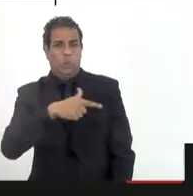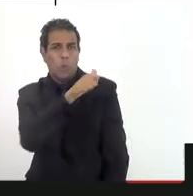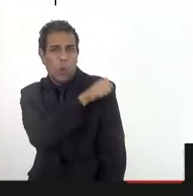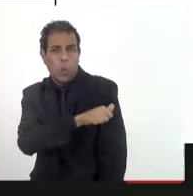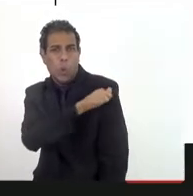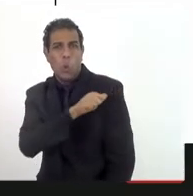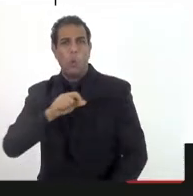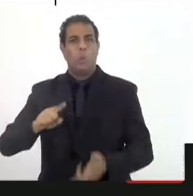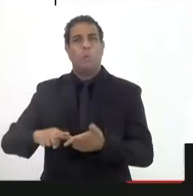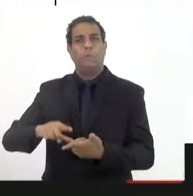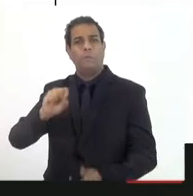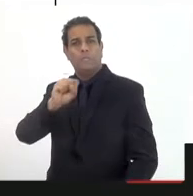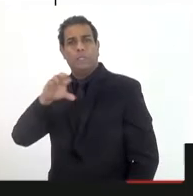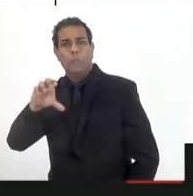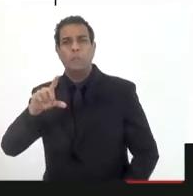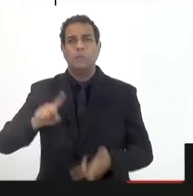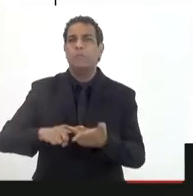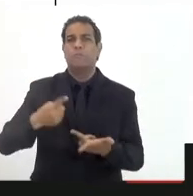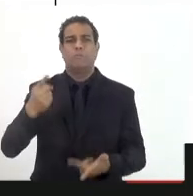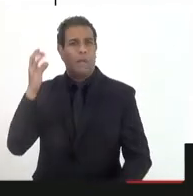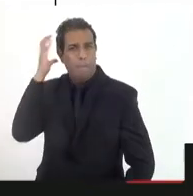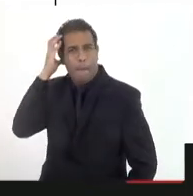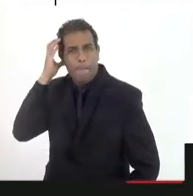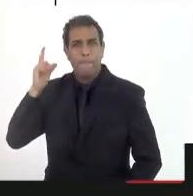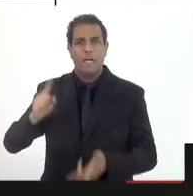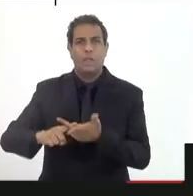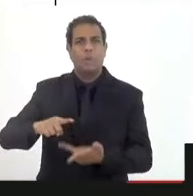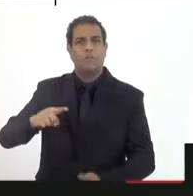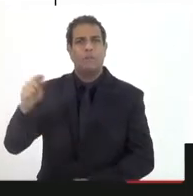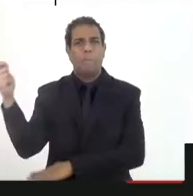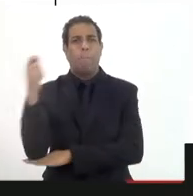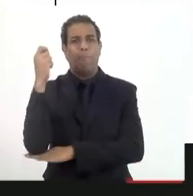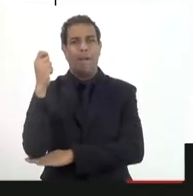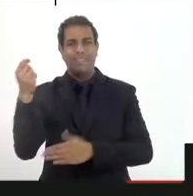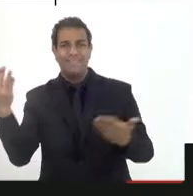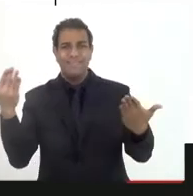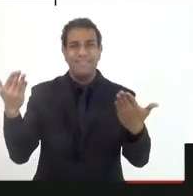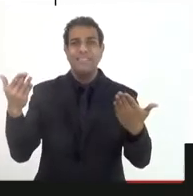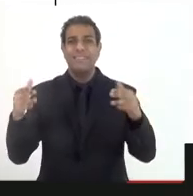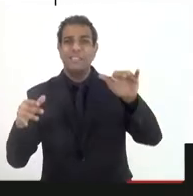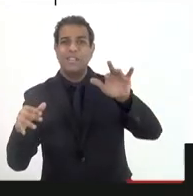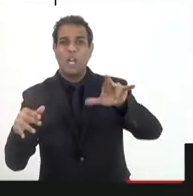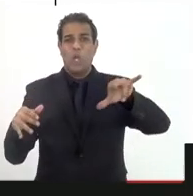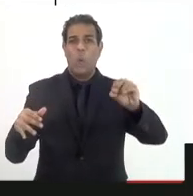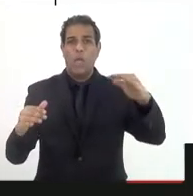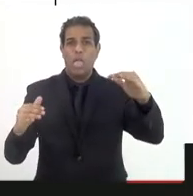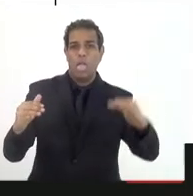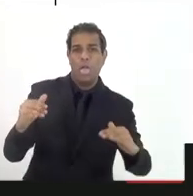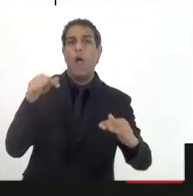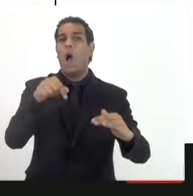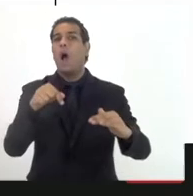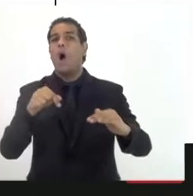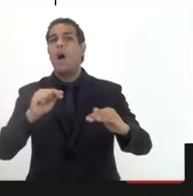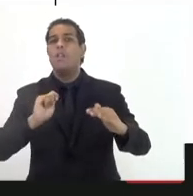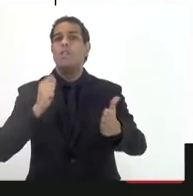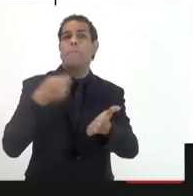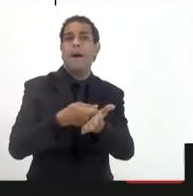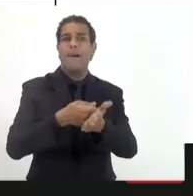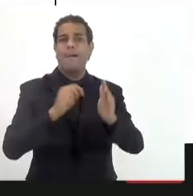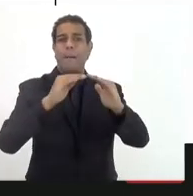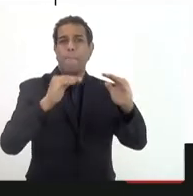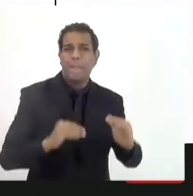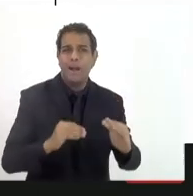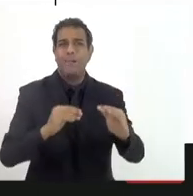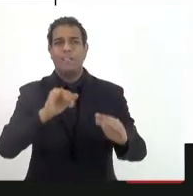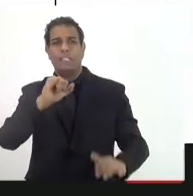Catarina, Mato Grosso, Mato Grosso do Sul, Paraná. Então, a gente é um ponto fora da curva do ponto de vista de receita de